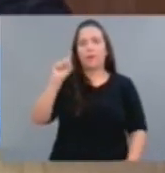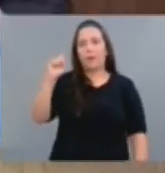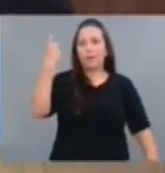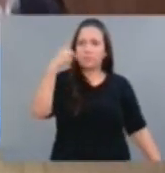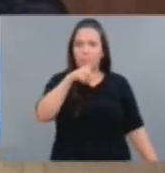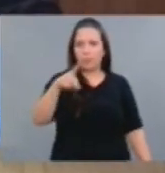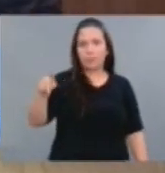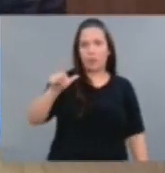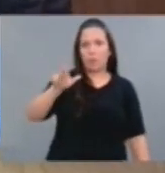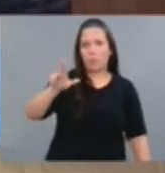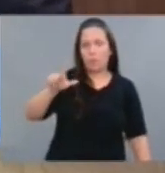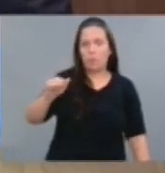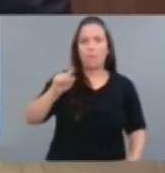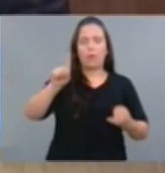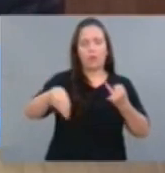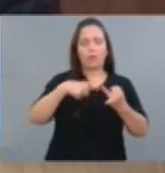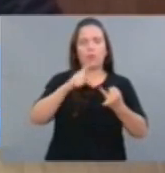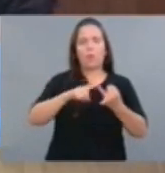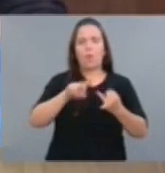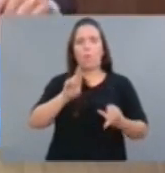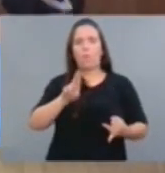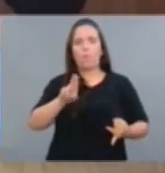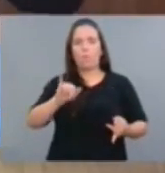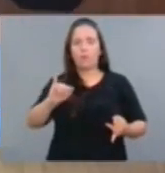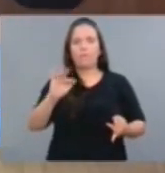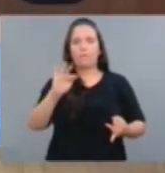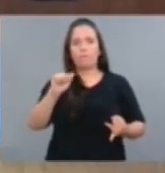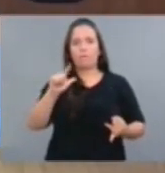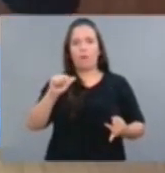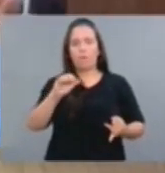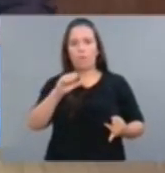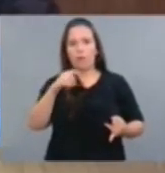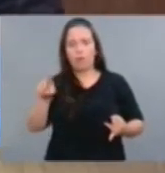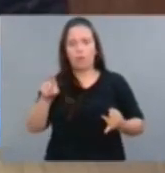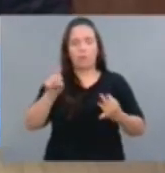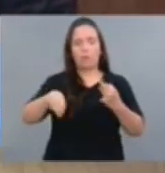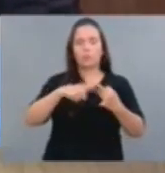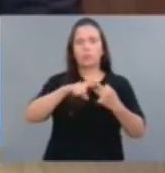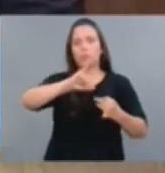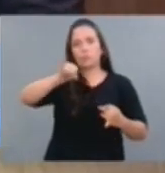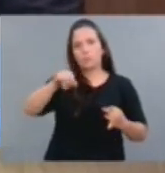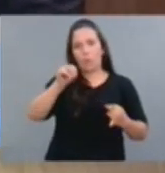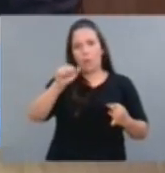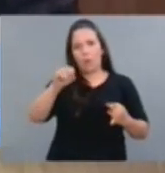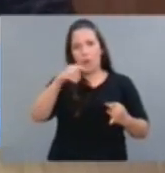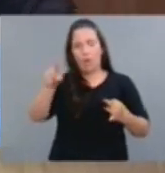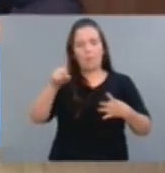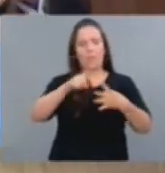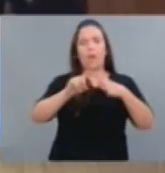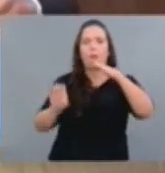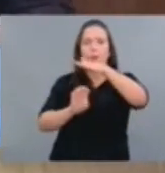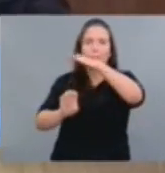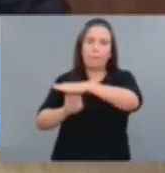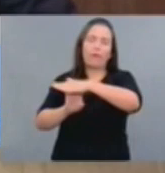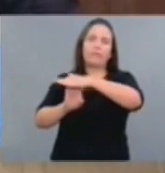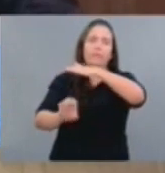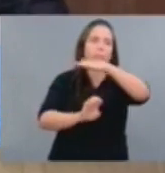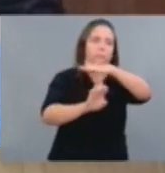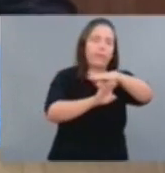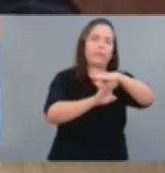-presidente Lula, Jax Wagner, Rui Falcão, João Santana, Odebrecht, enfim,